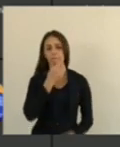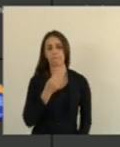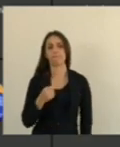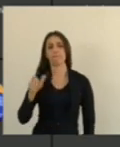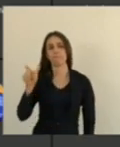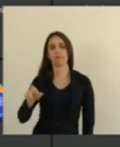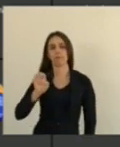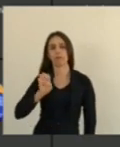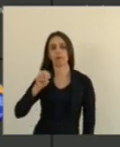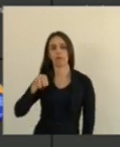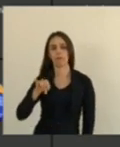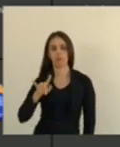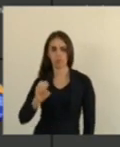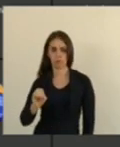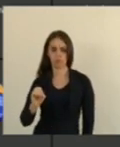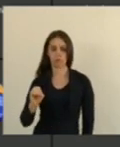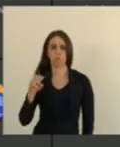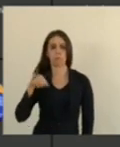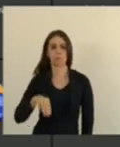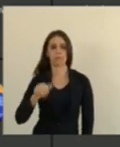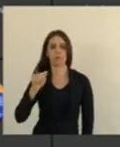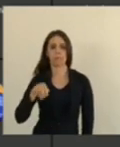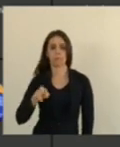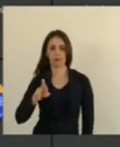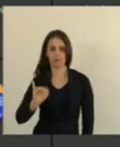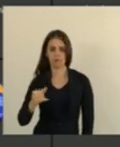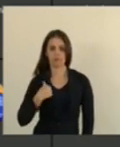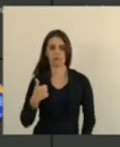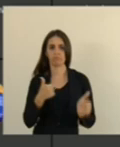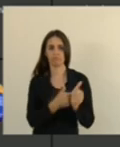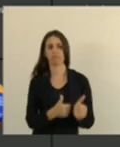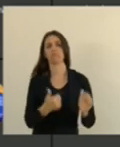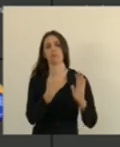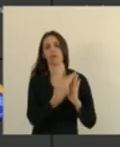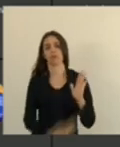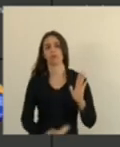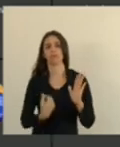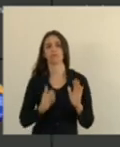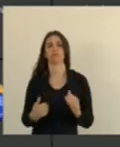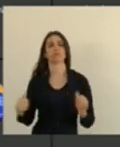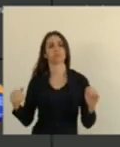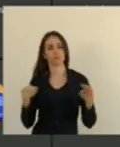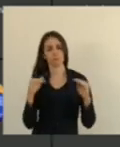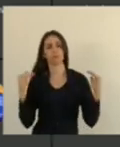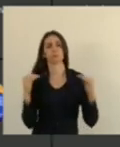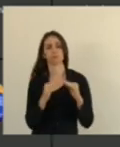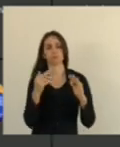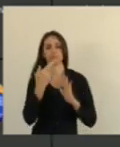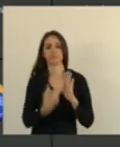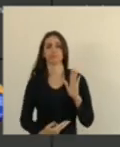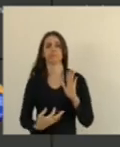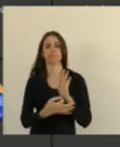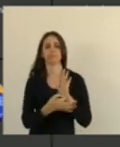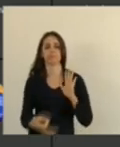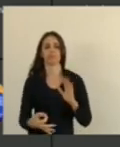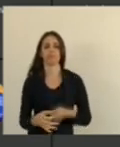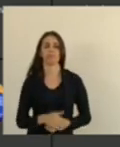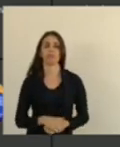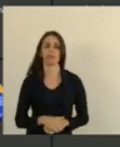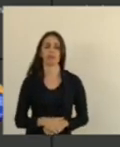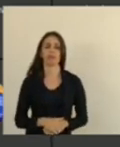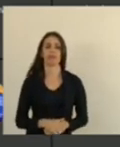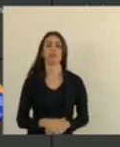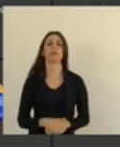Acompanho o relator Deputado Marco Garcia Acompanho o relatório De vossa excelência E